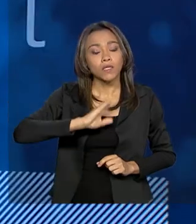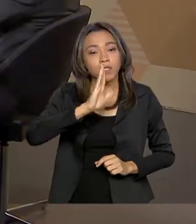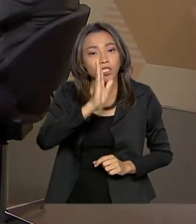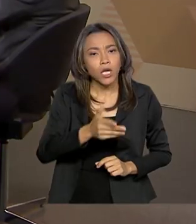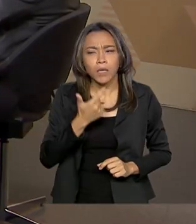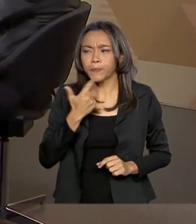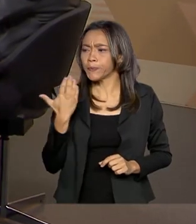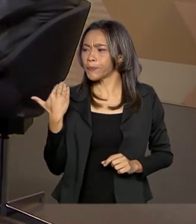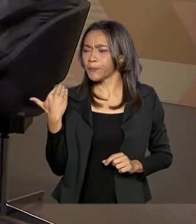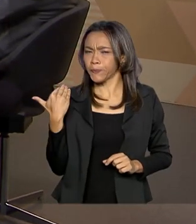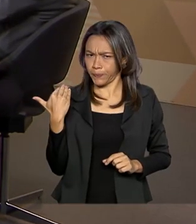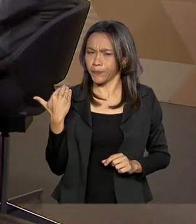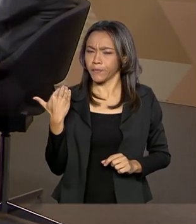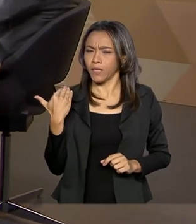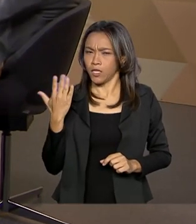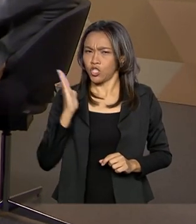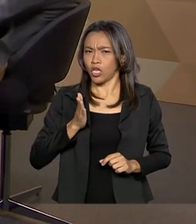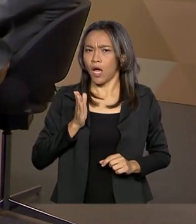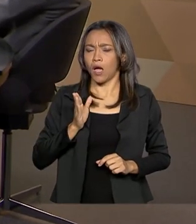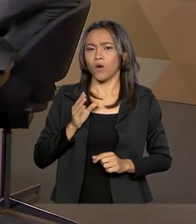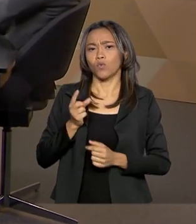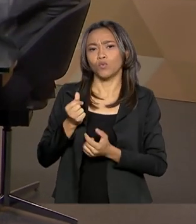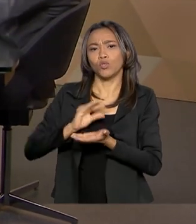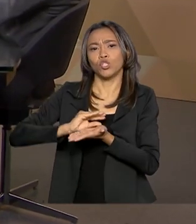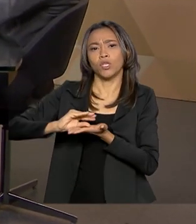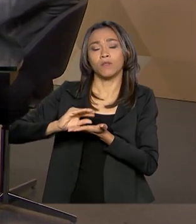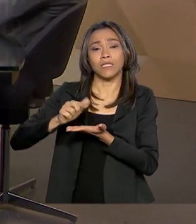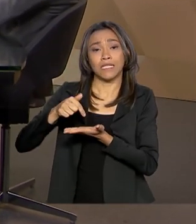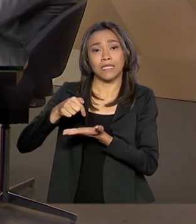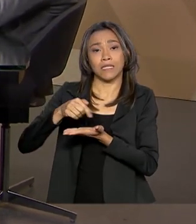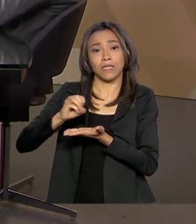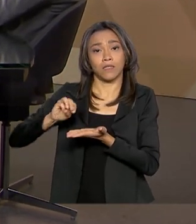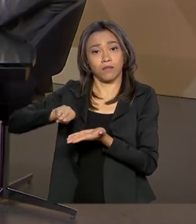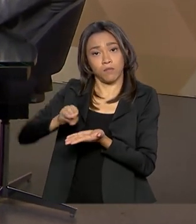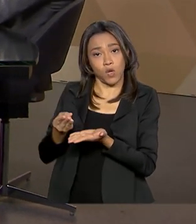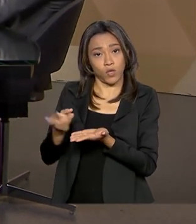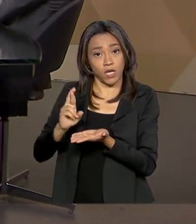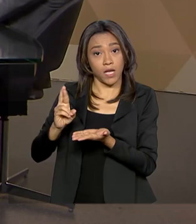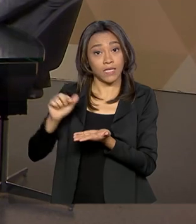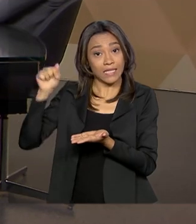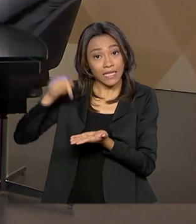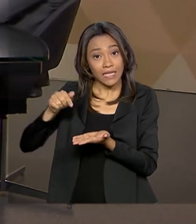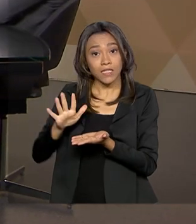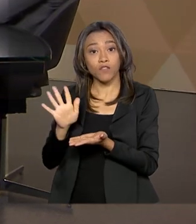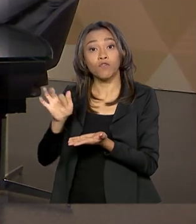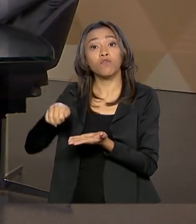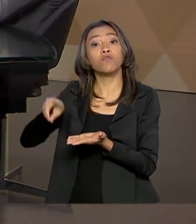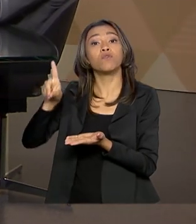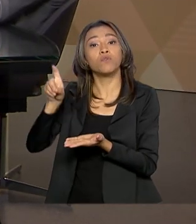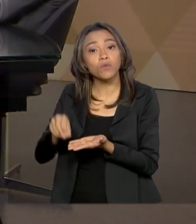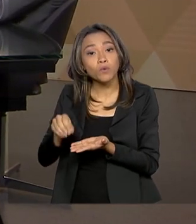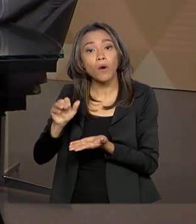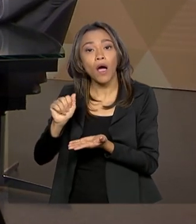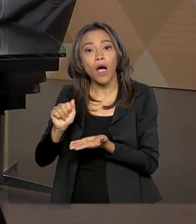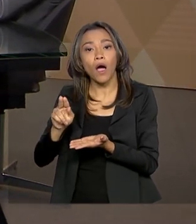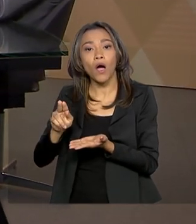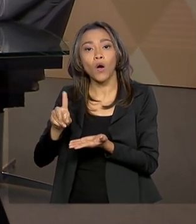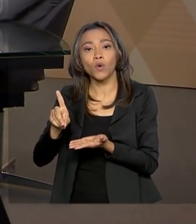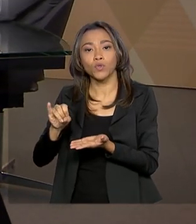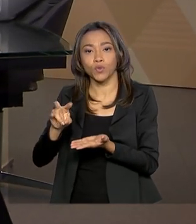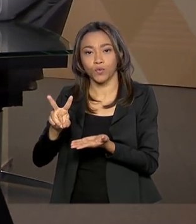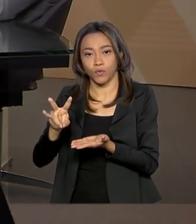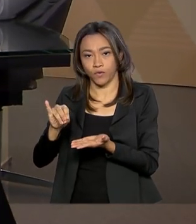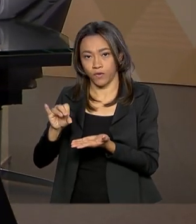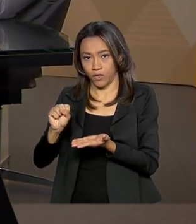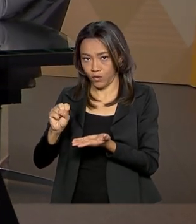recentemente, fizemos um empenho de 700 milhões de reais do Fundo Setorial do Audiovisual para a produção de filmes